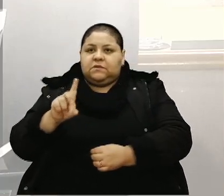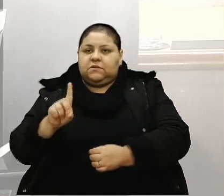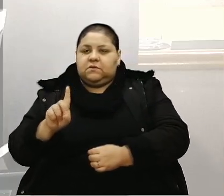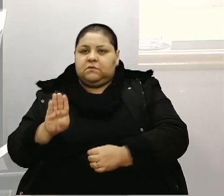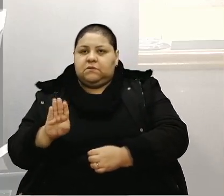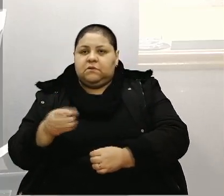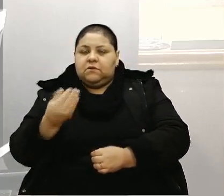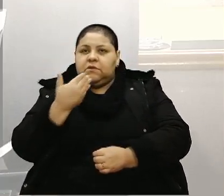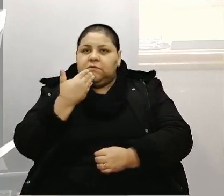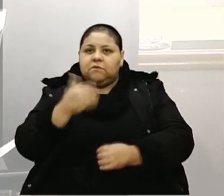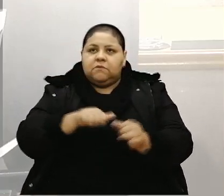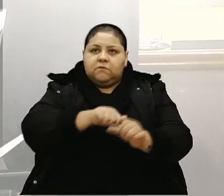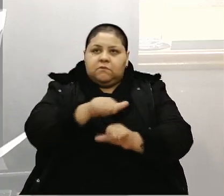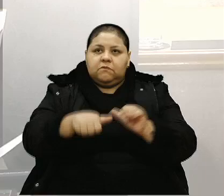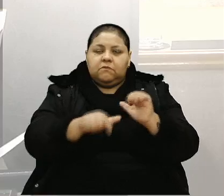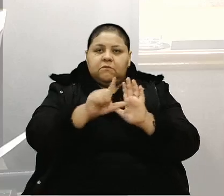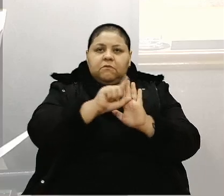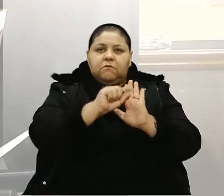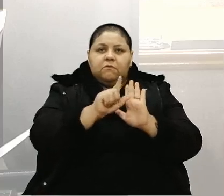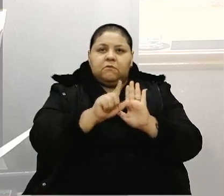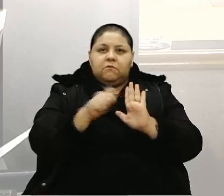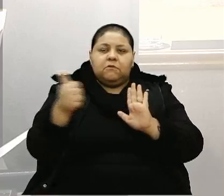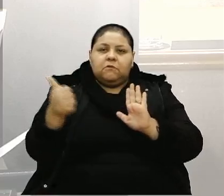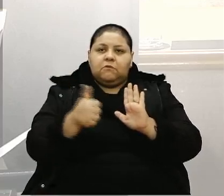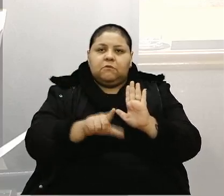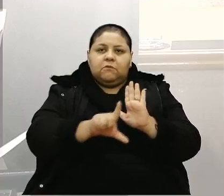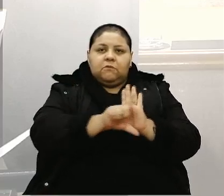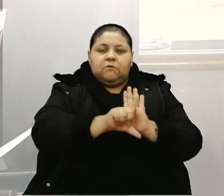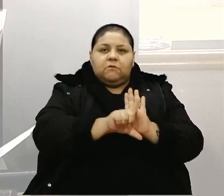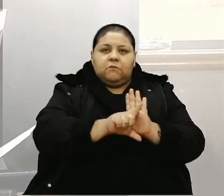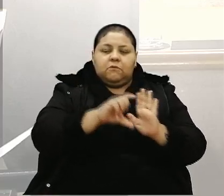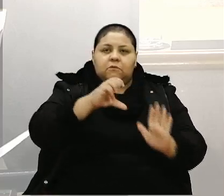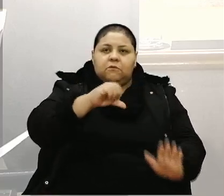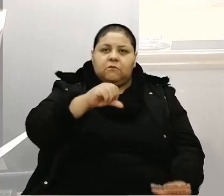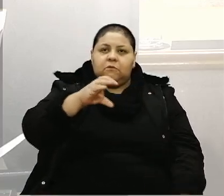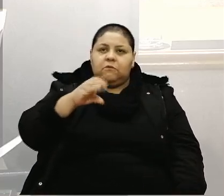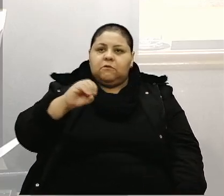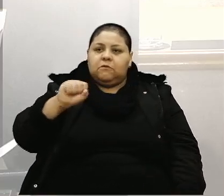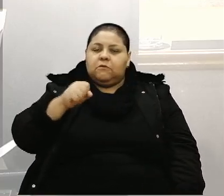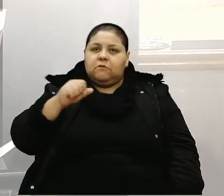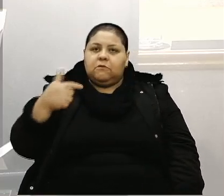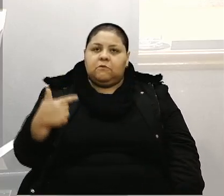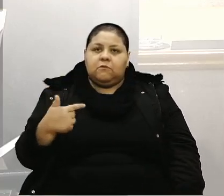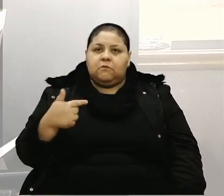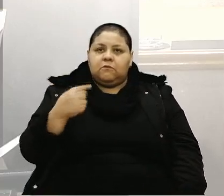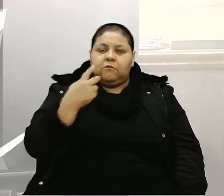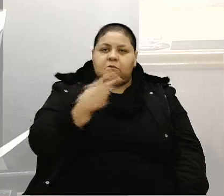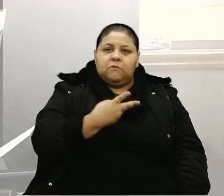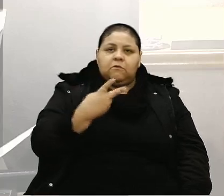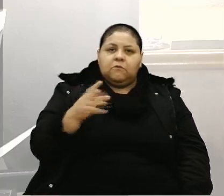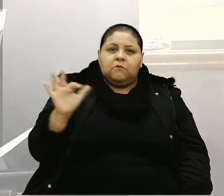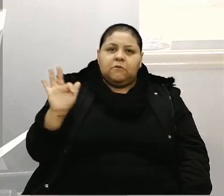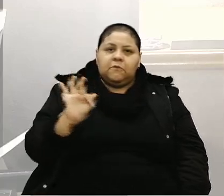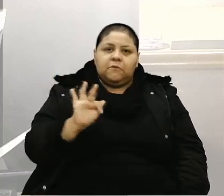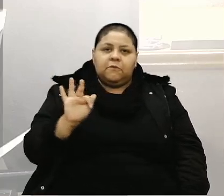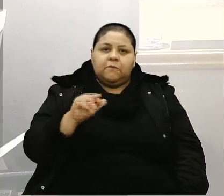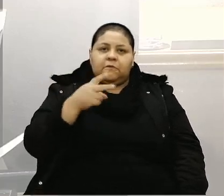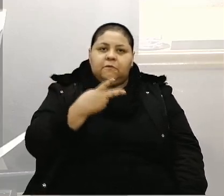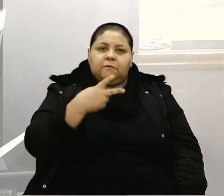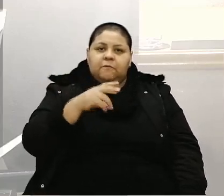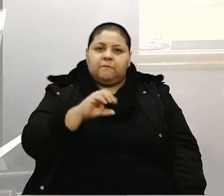alteração do artigo 1º da lei nº 9.087, de 22 de fevereiro de